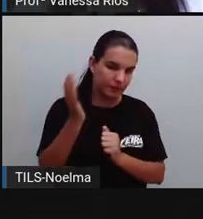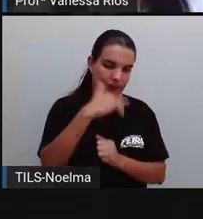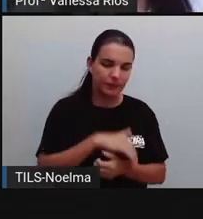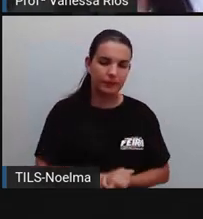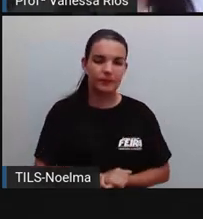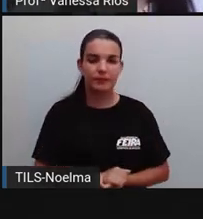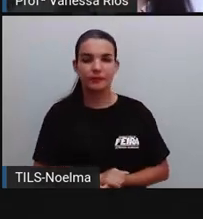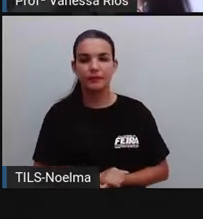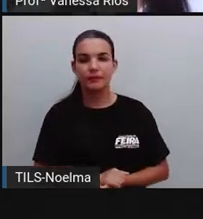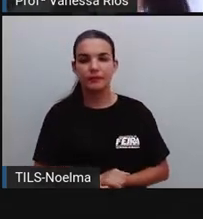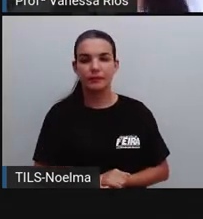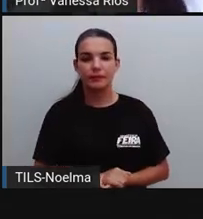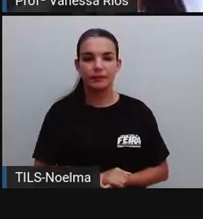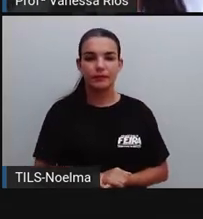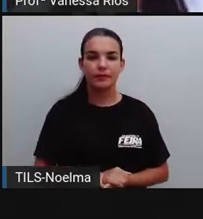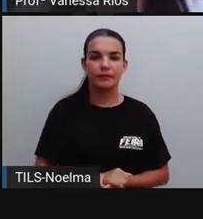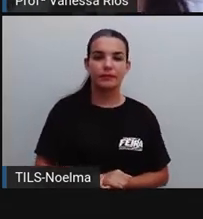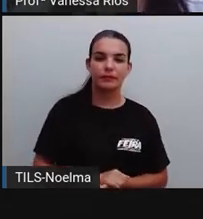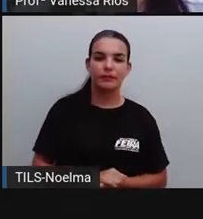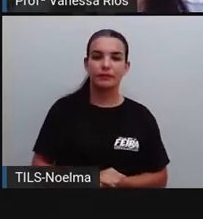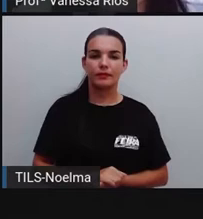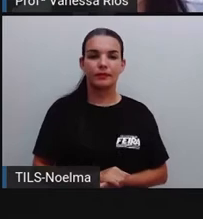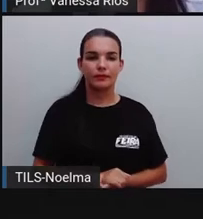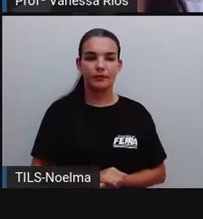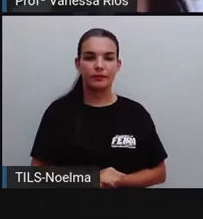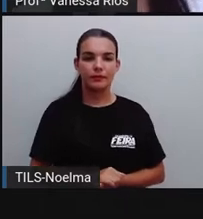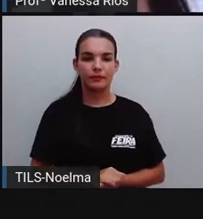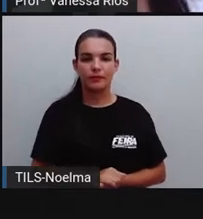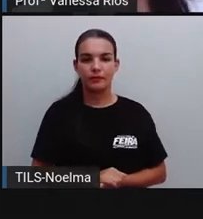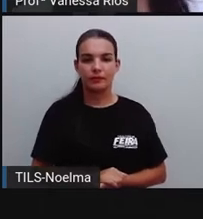A primeira palavra que a Pró vai ditar é...